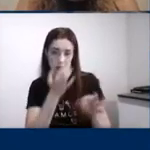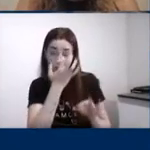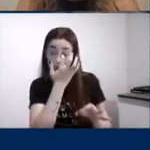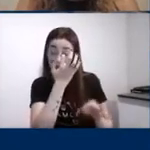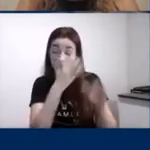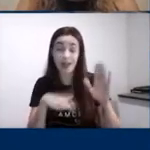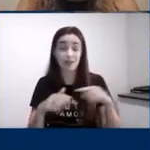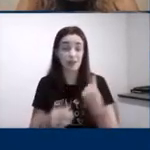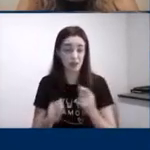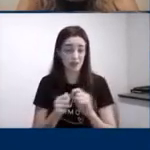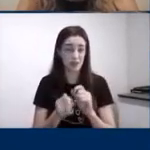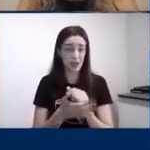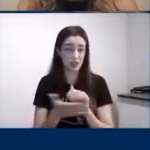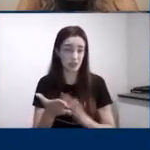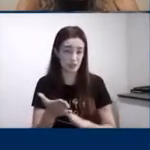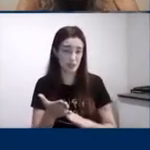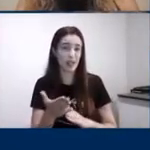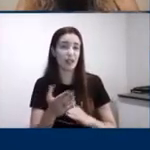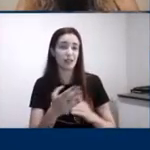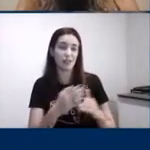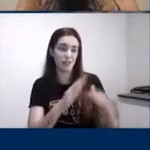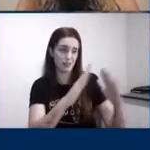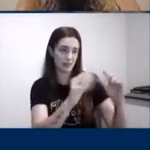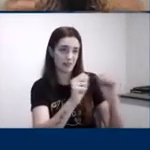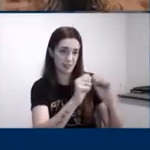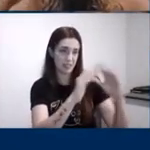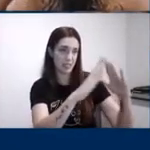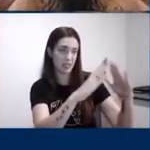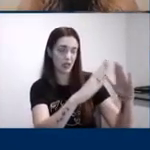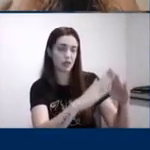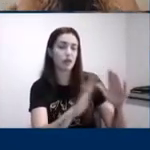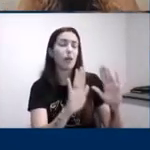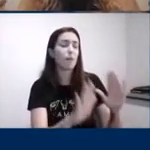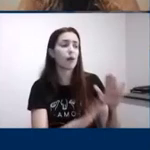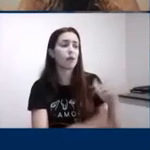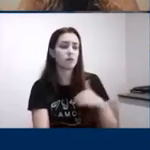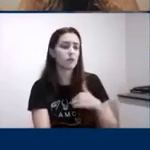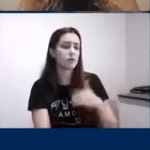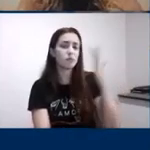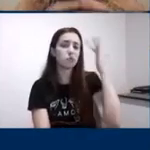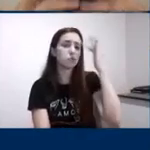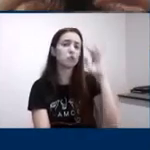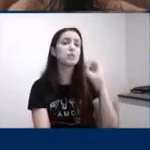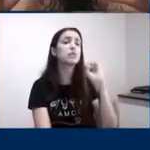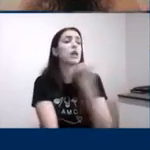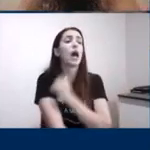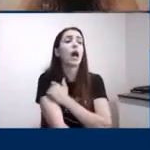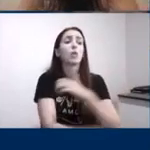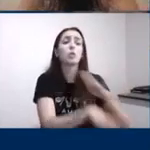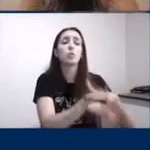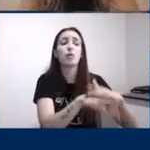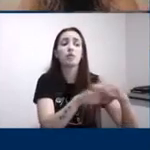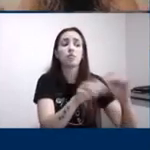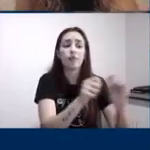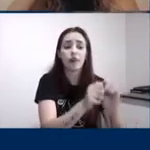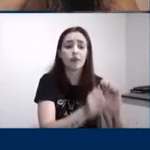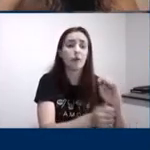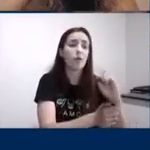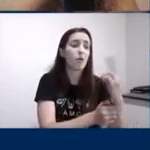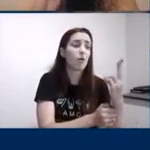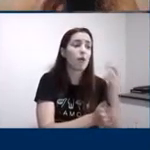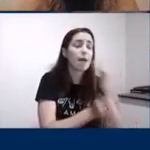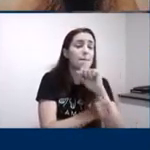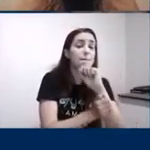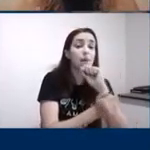feitas de que forma estão sendo feitas a maior chance que a gente tem de repetir estímulos de